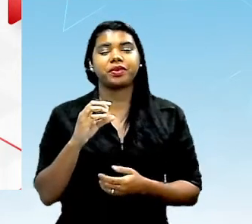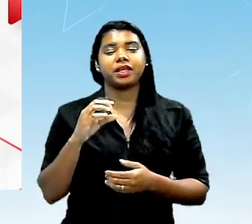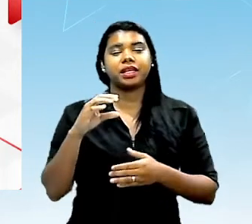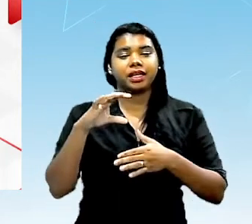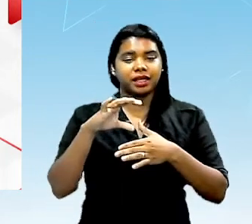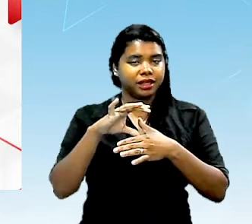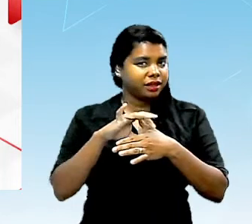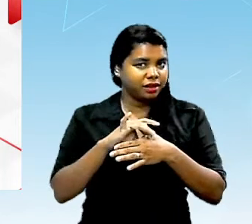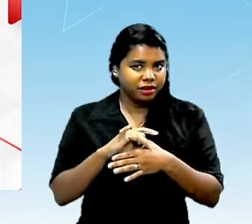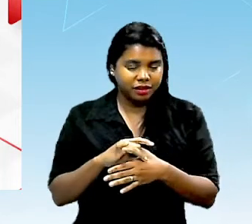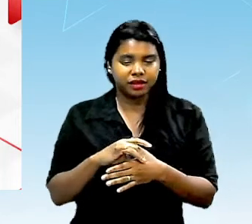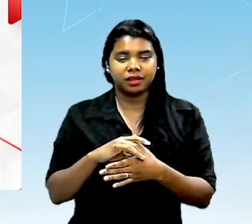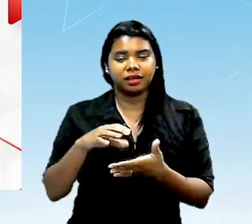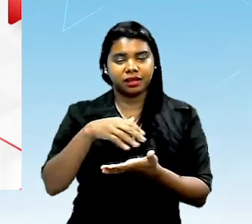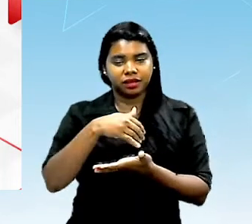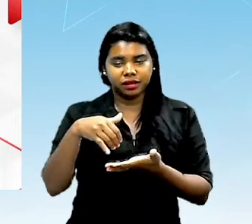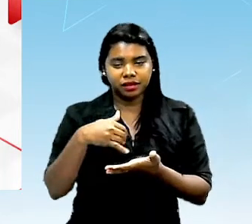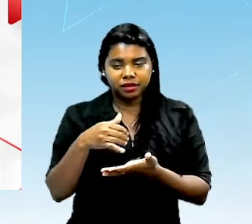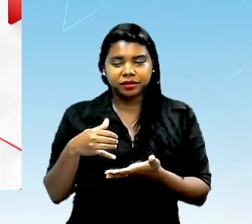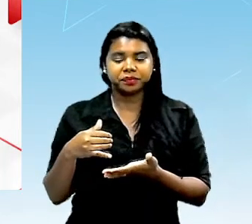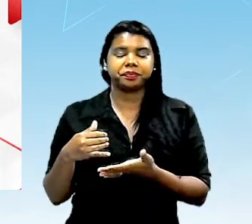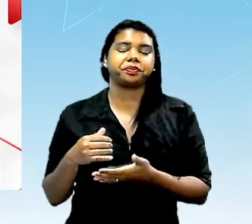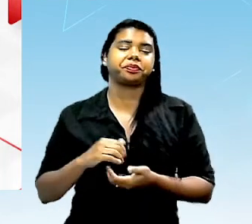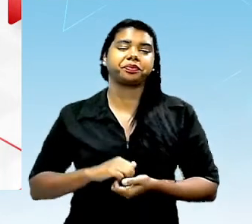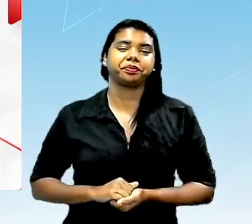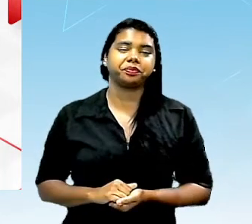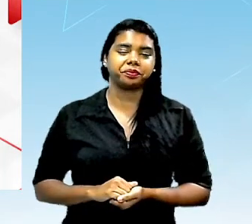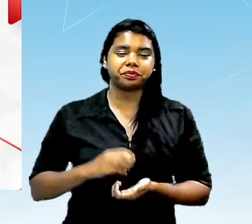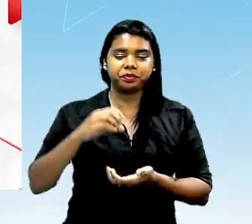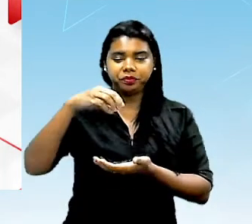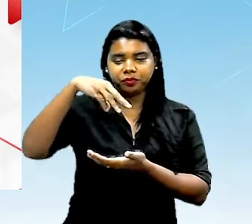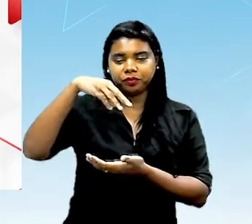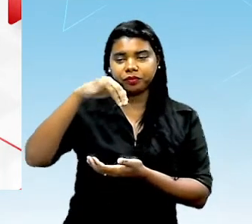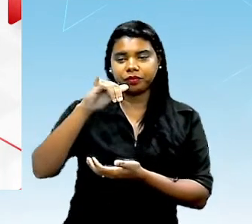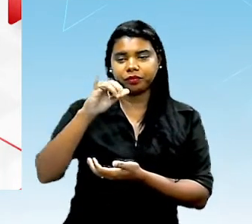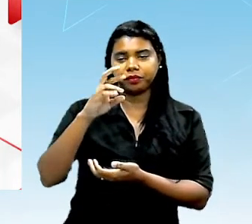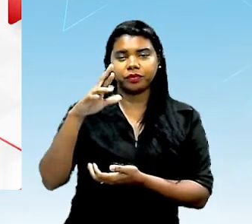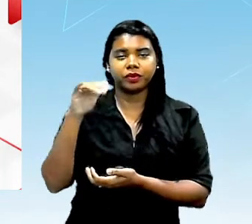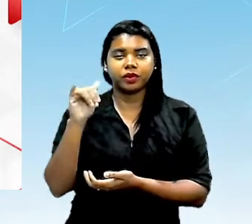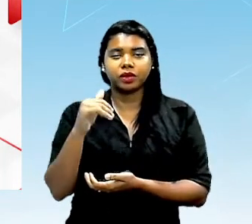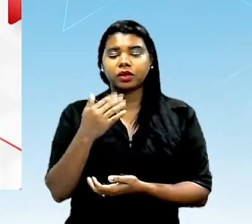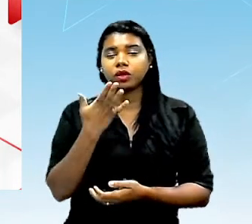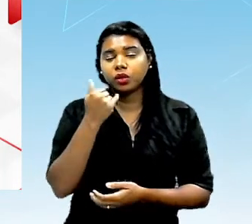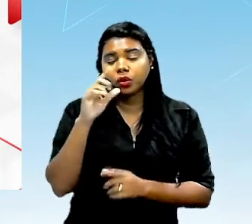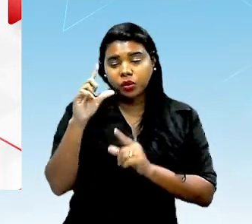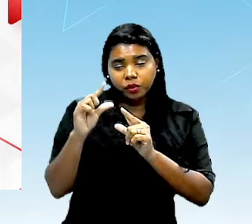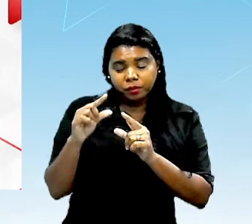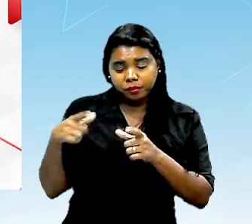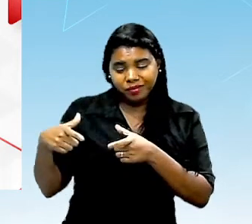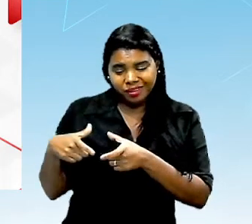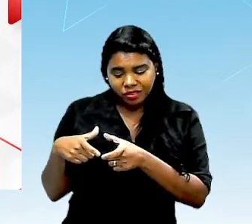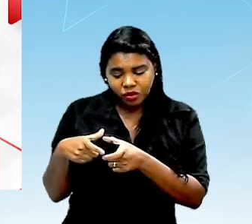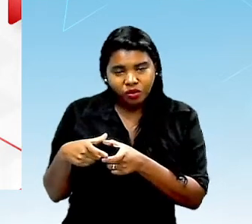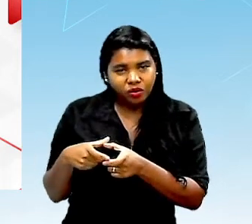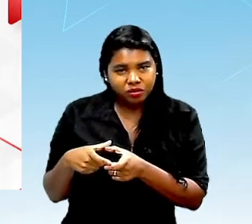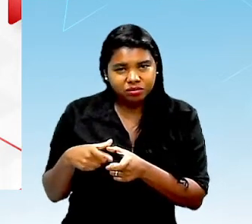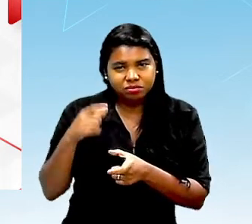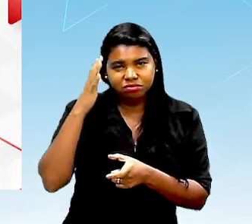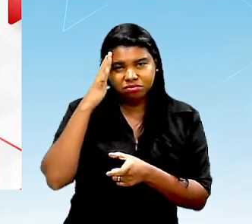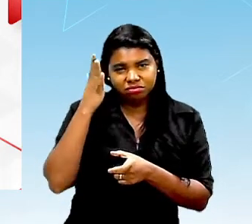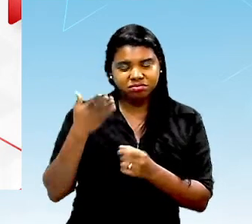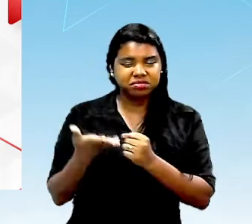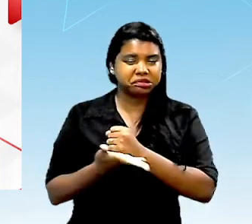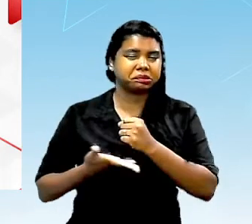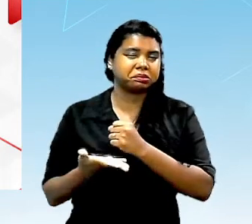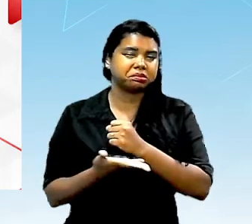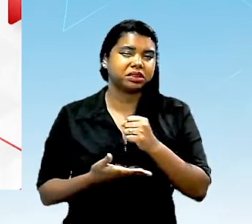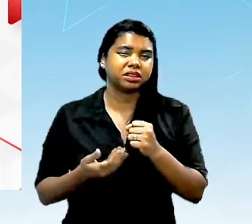proteínas, gorduras micronutrientes, as substâncias que a gente consome em menor quantidade então basicamente